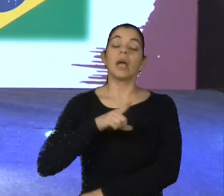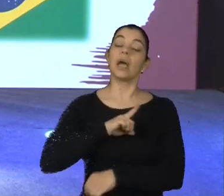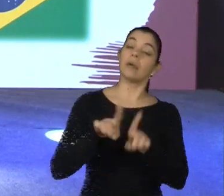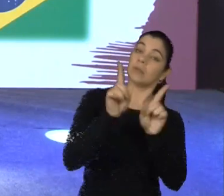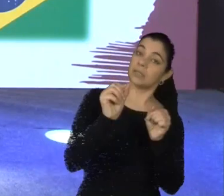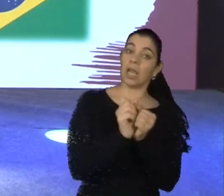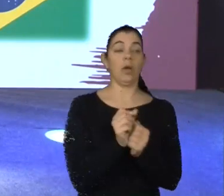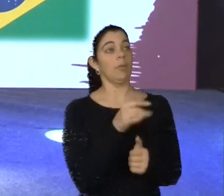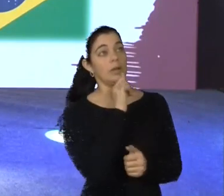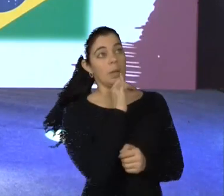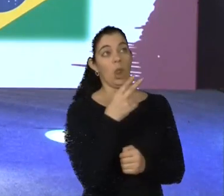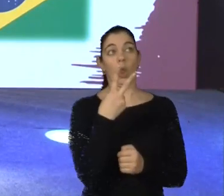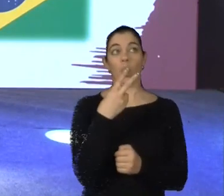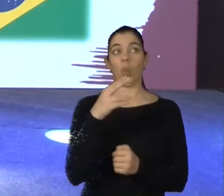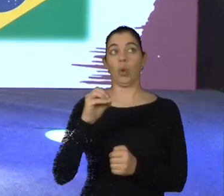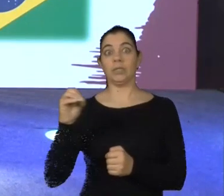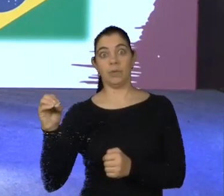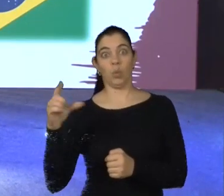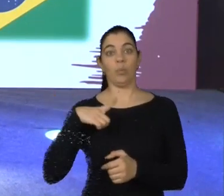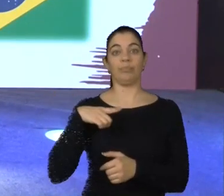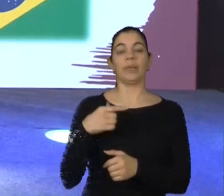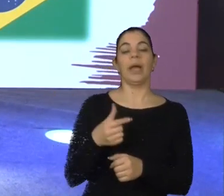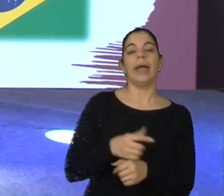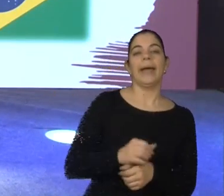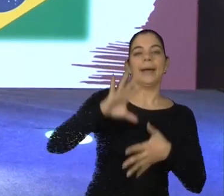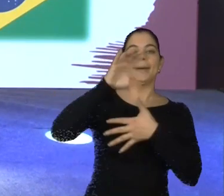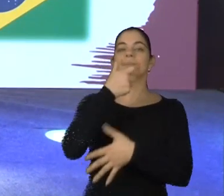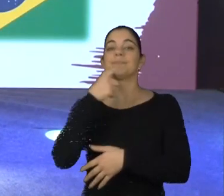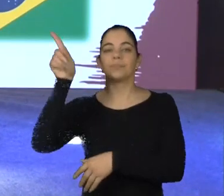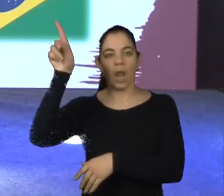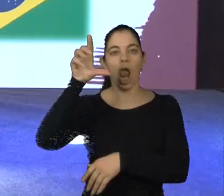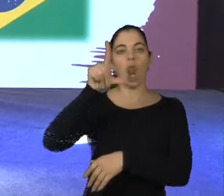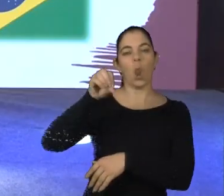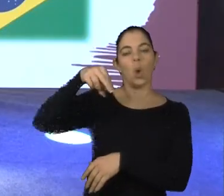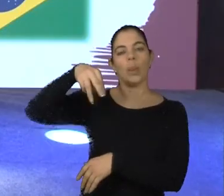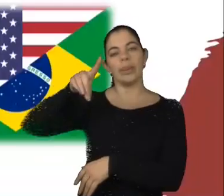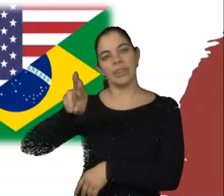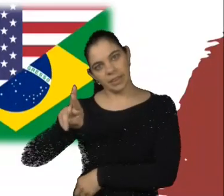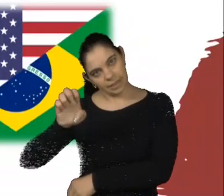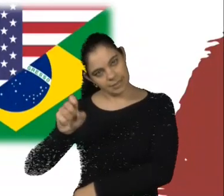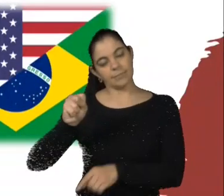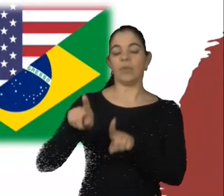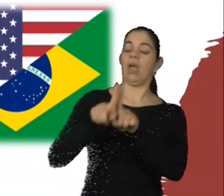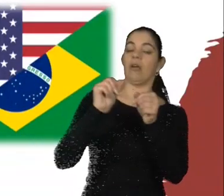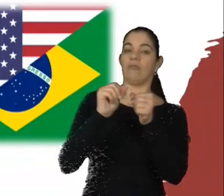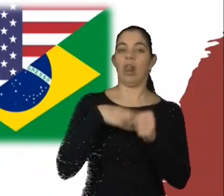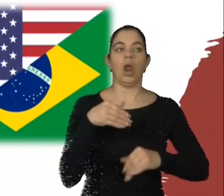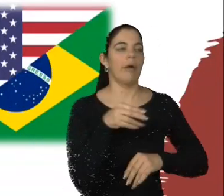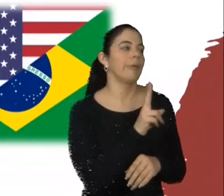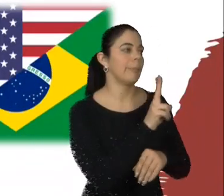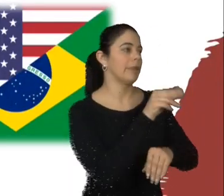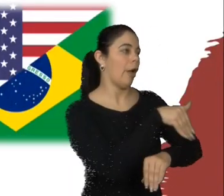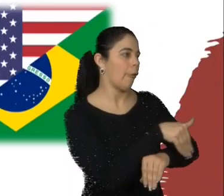Em 2000, foi publicado um trabalho em Londres mostrando que taxistas, naquela época não tinham Waze, não. O cara tinha que saber o nome da rua e tinham